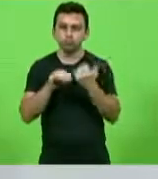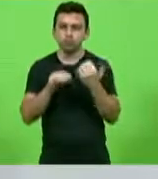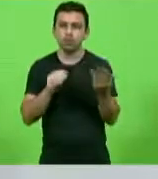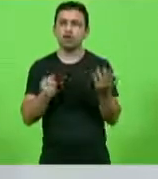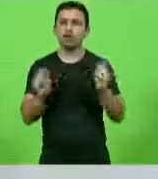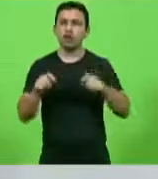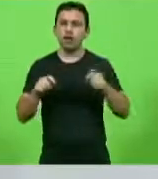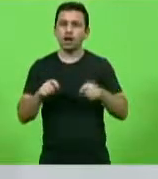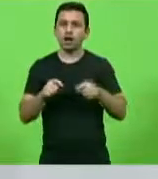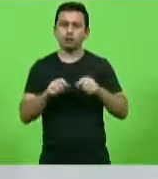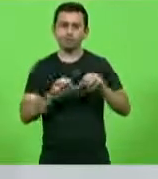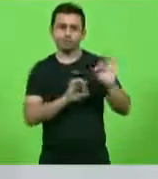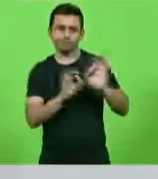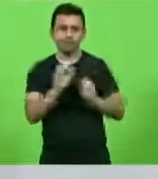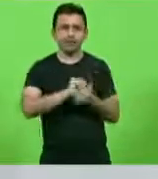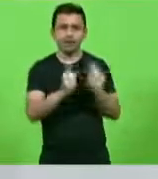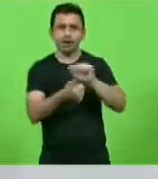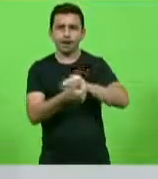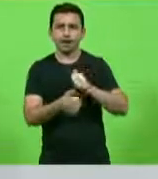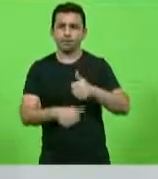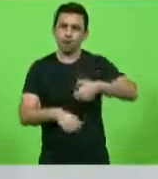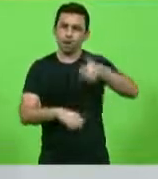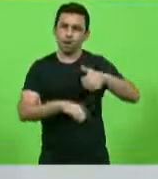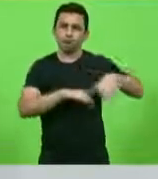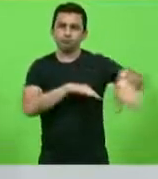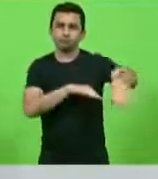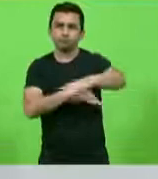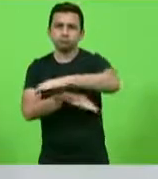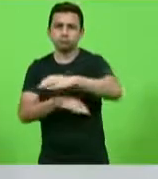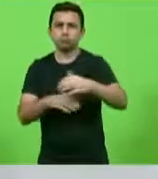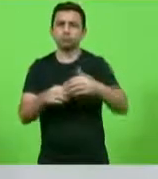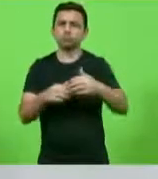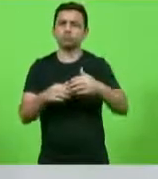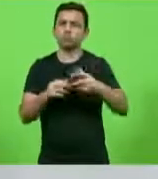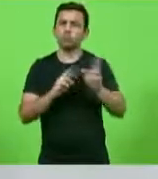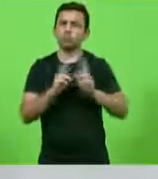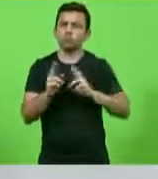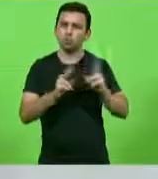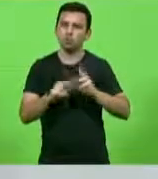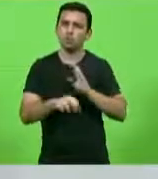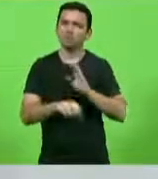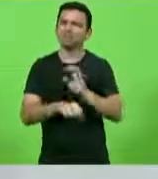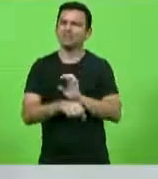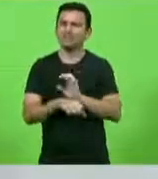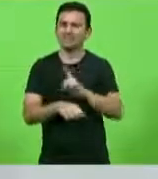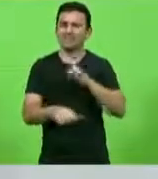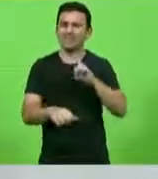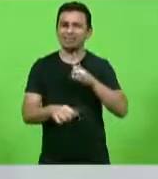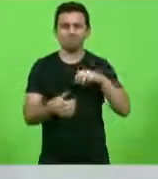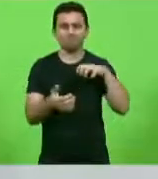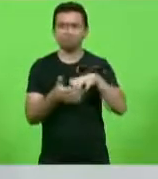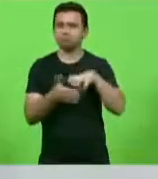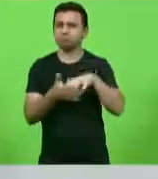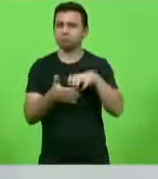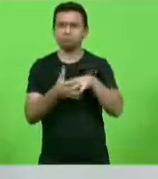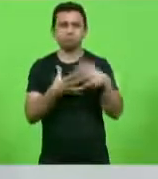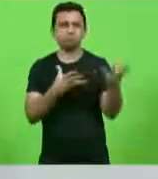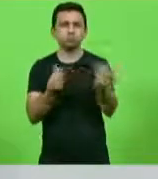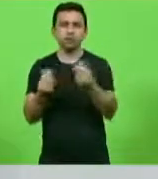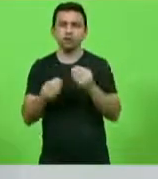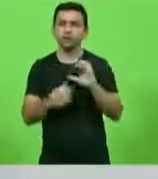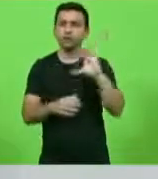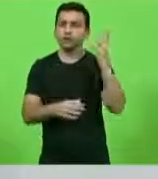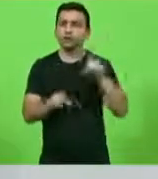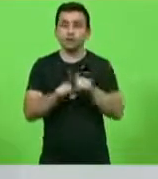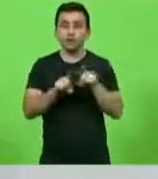adequações, para melhorar os trevos, as rótulas das rodovias estaduais, onde acontecem inúmeros acidentes, para tapar os